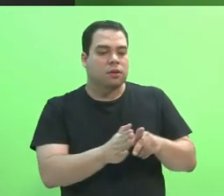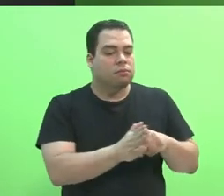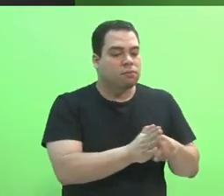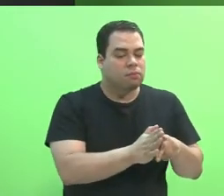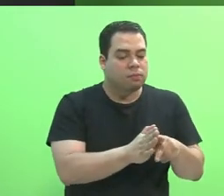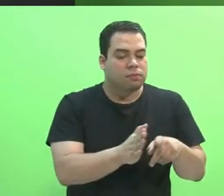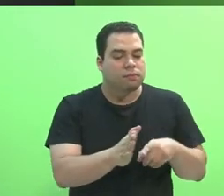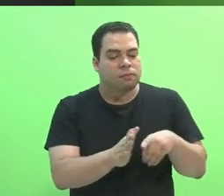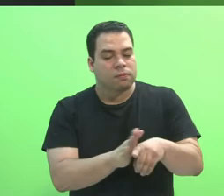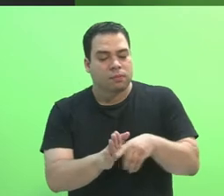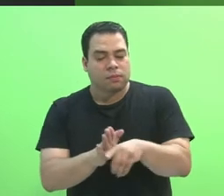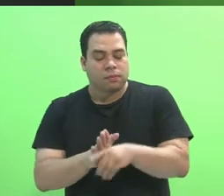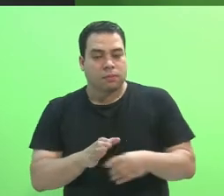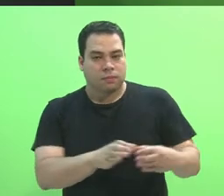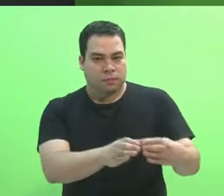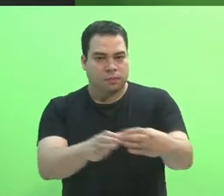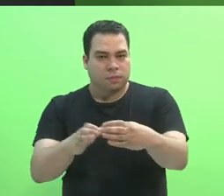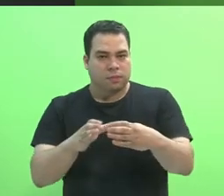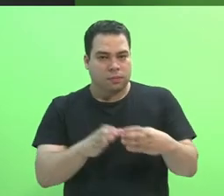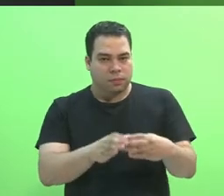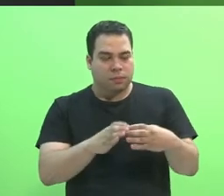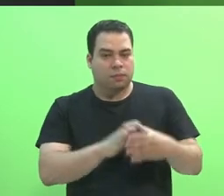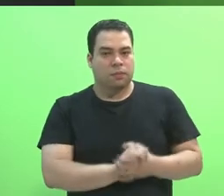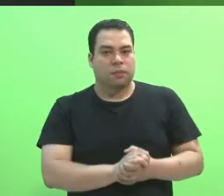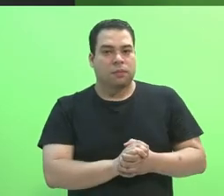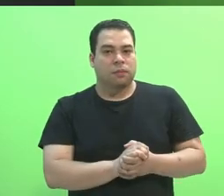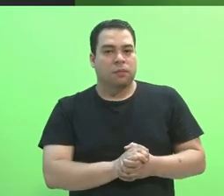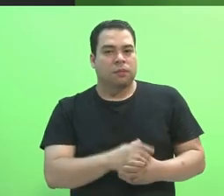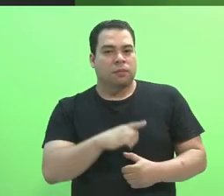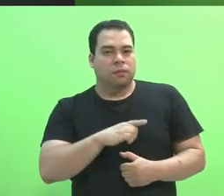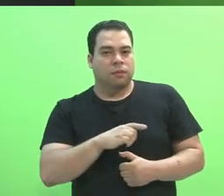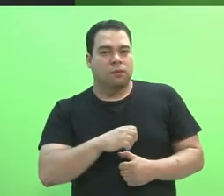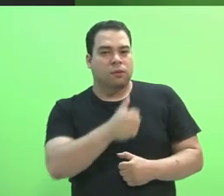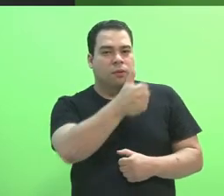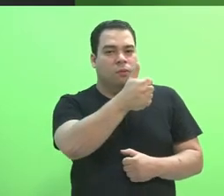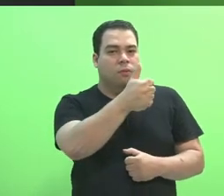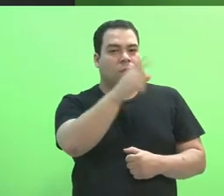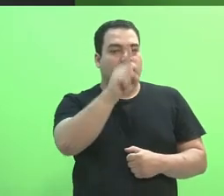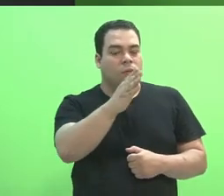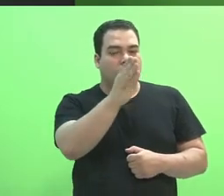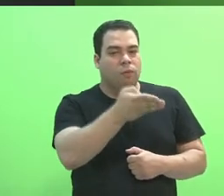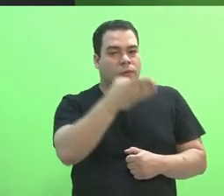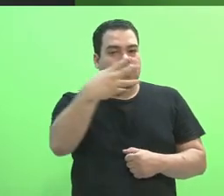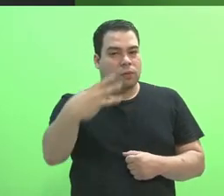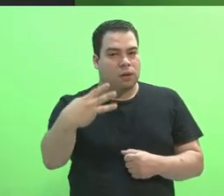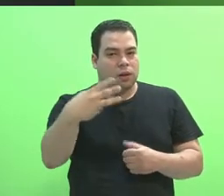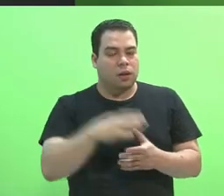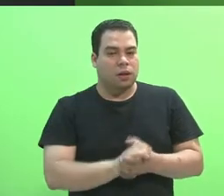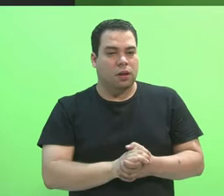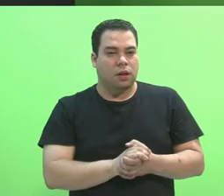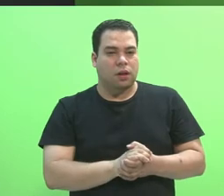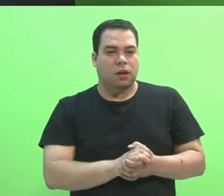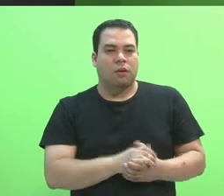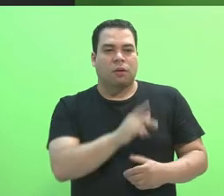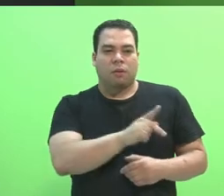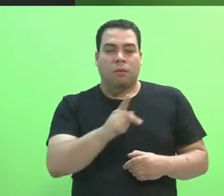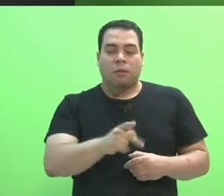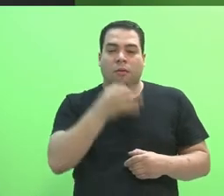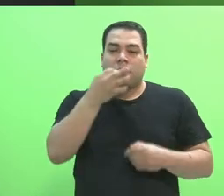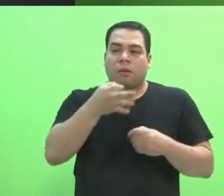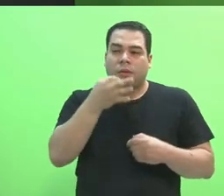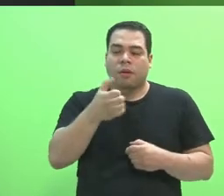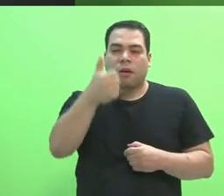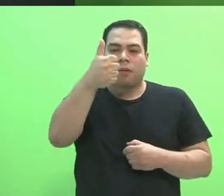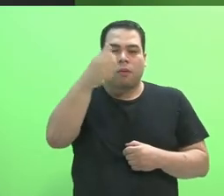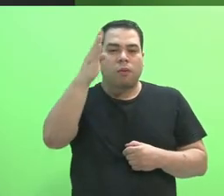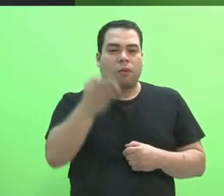do respectivo campos, atribuindo o peso de um terço para a manifestação do corpo docente, um